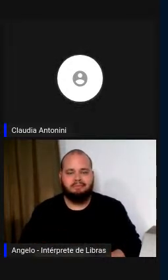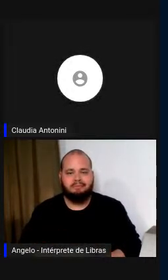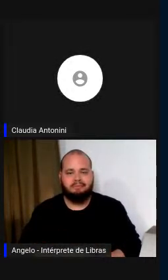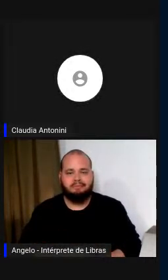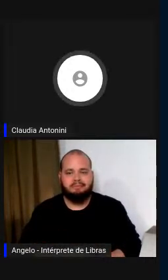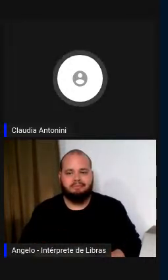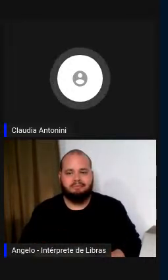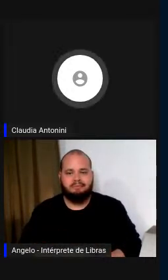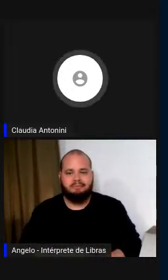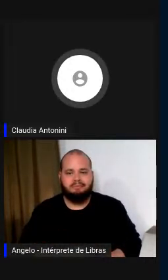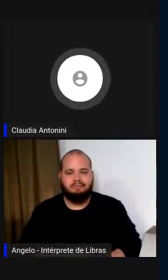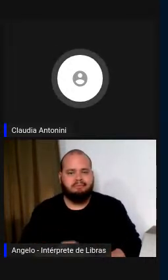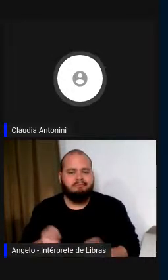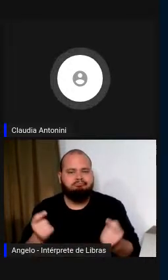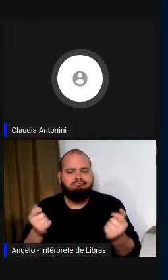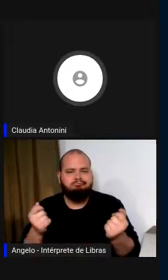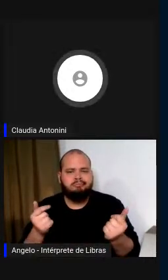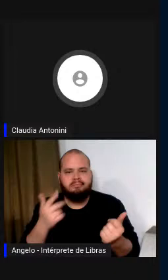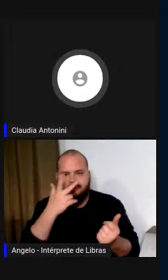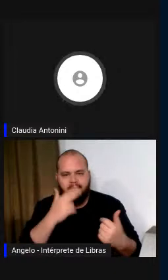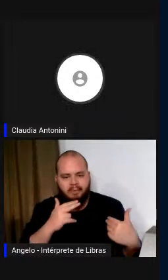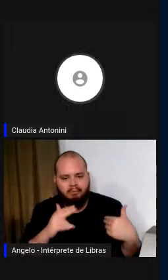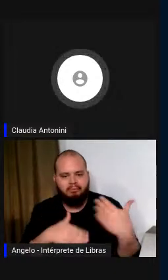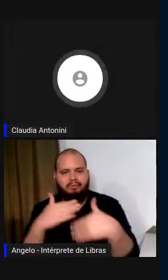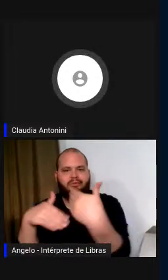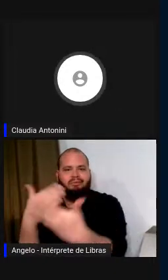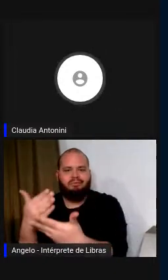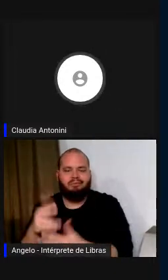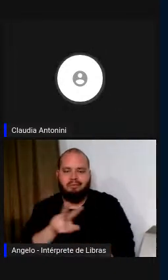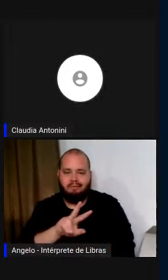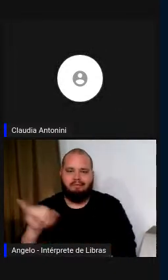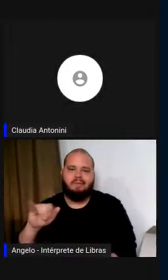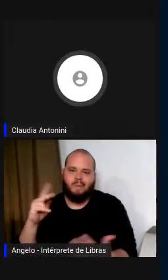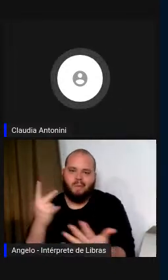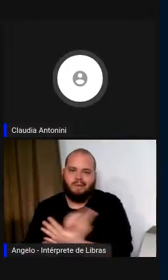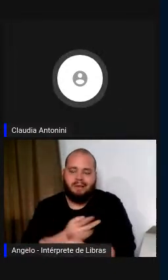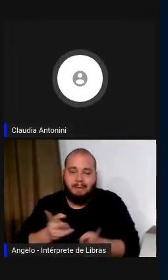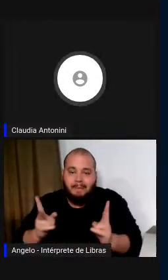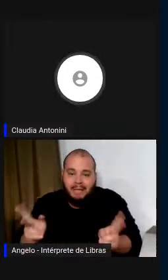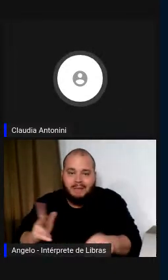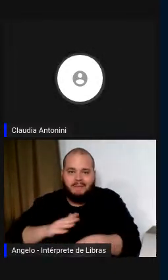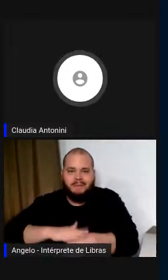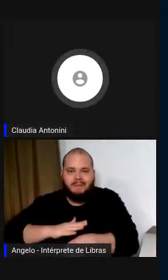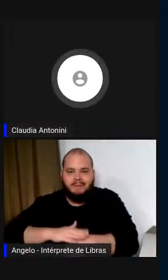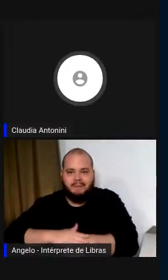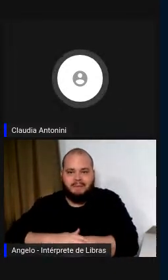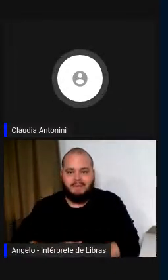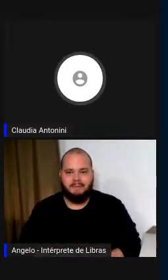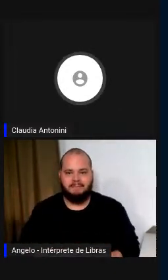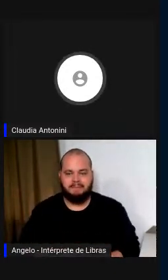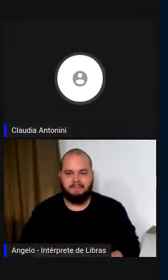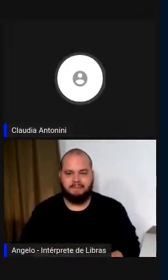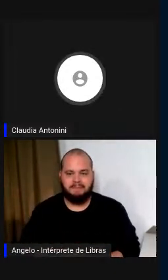evolução que acontecerá em paralelo. Teremos uma convergência dessas três